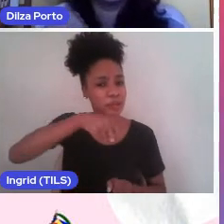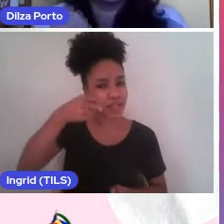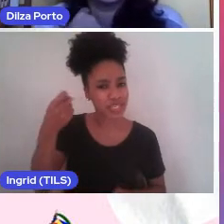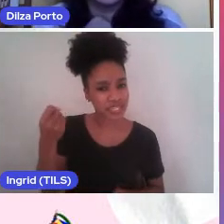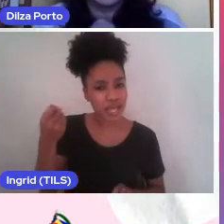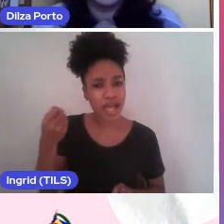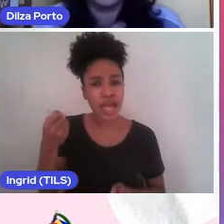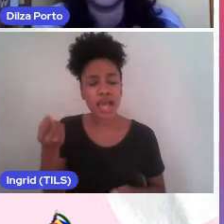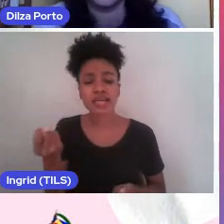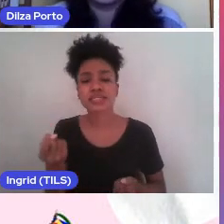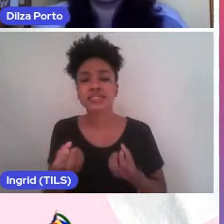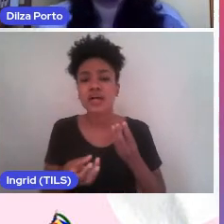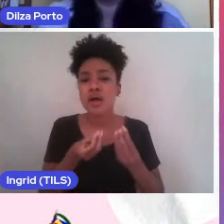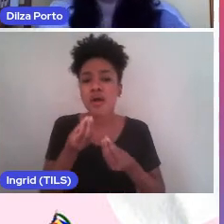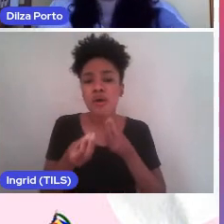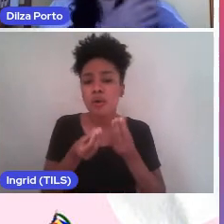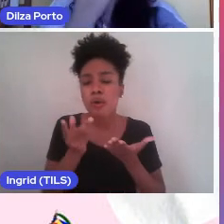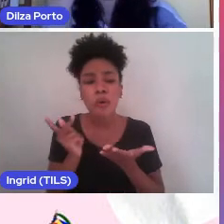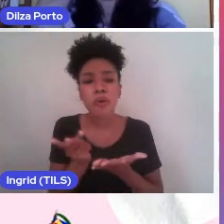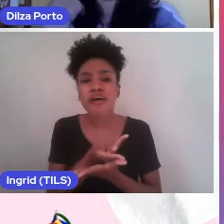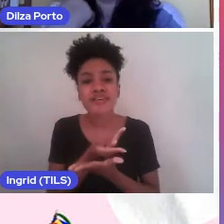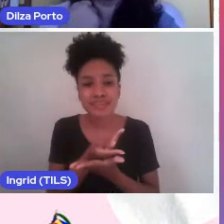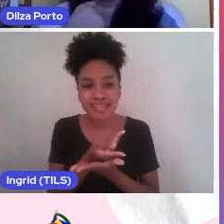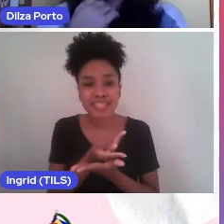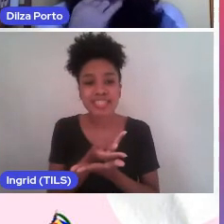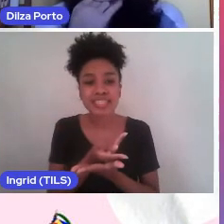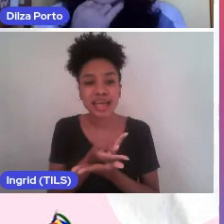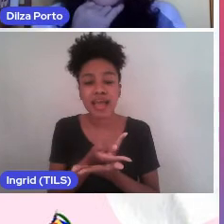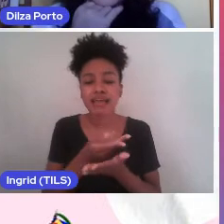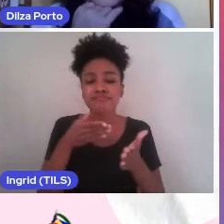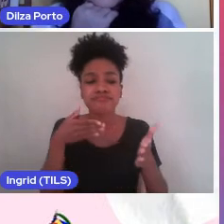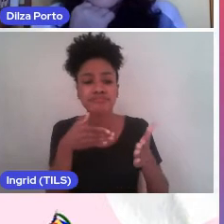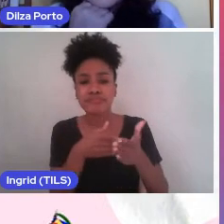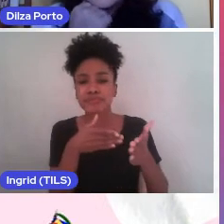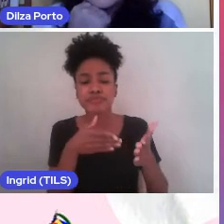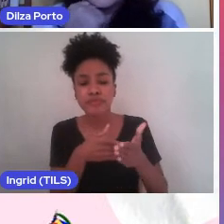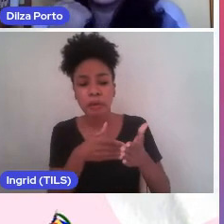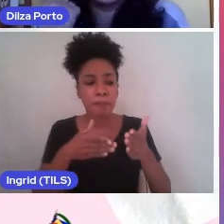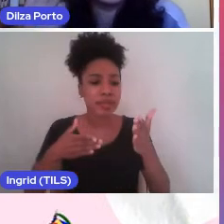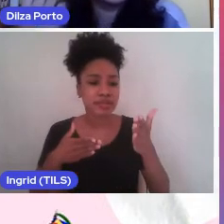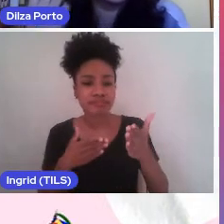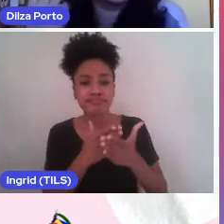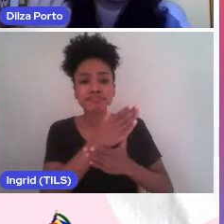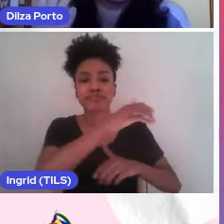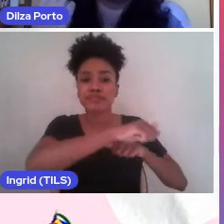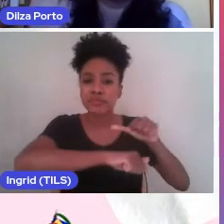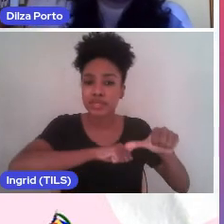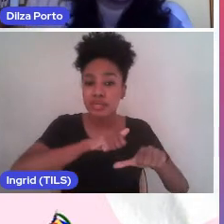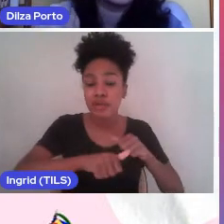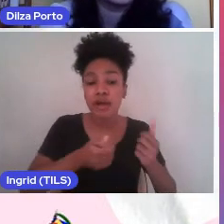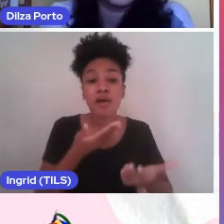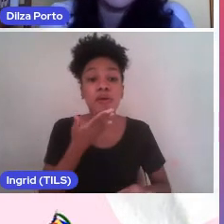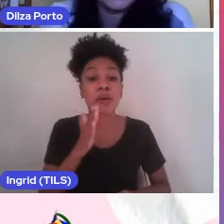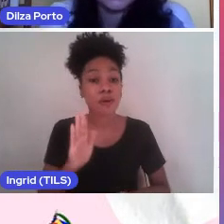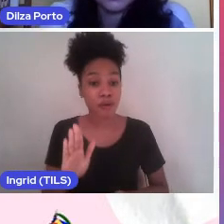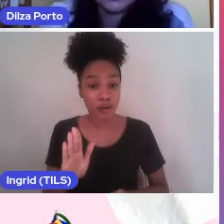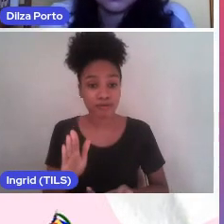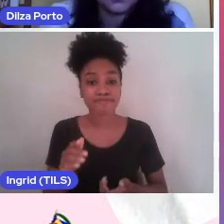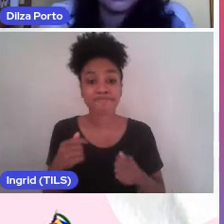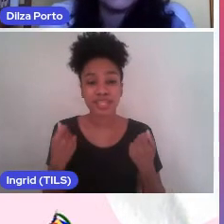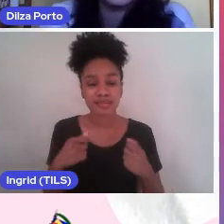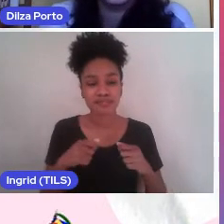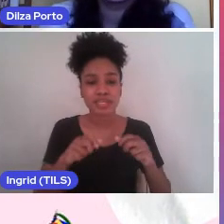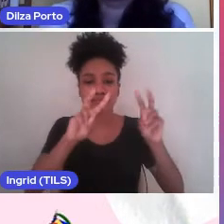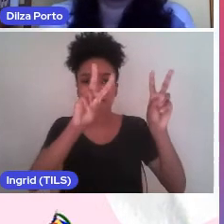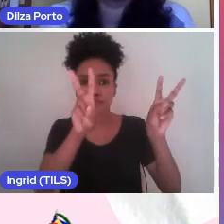que medida essa independência ocorreu? Quais são seus limites e transformações? É preciso, então, tematizar os processos